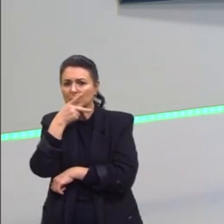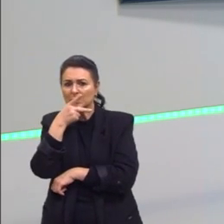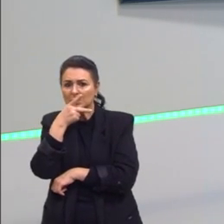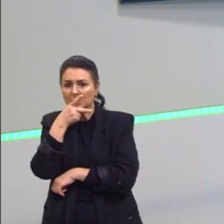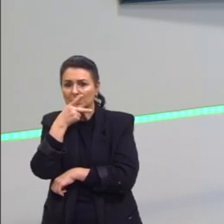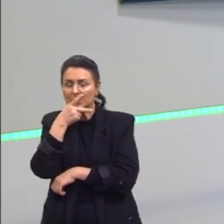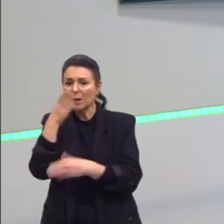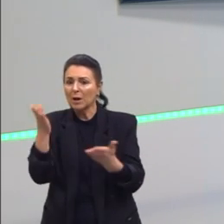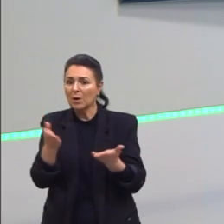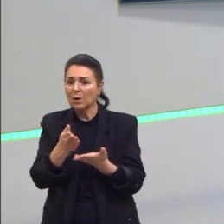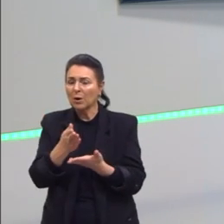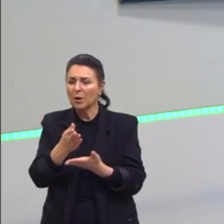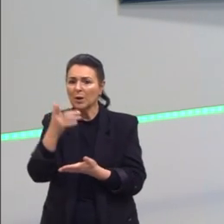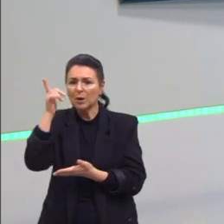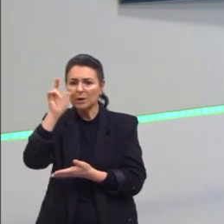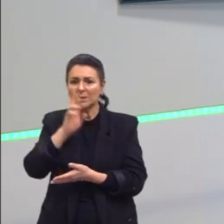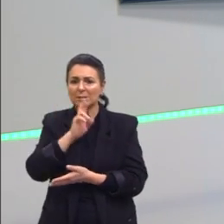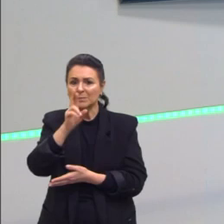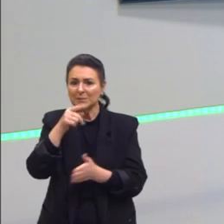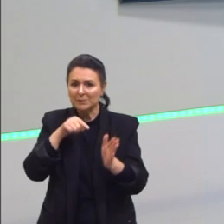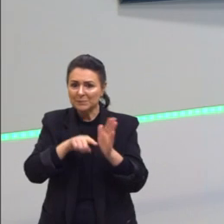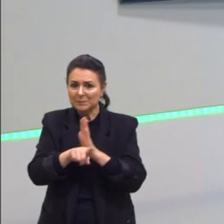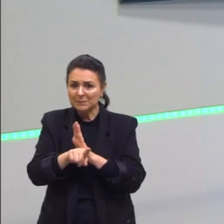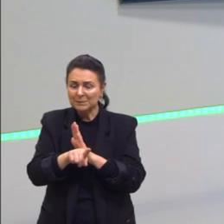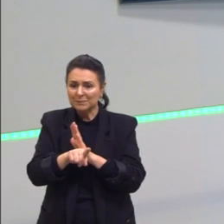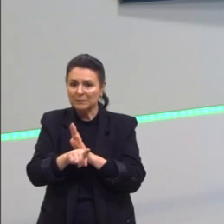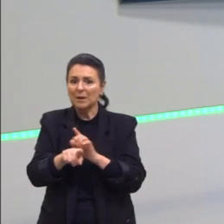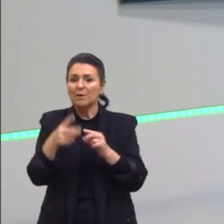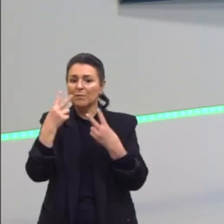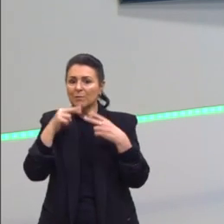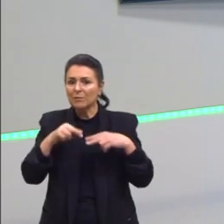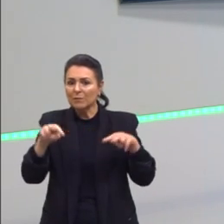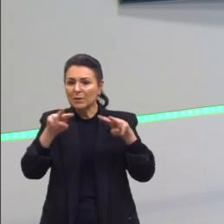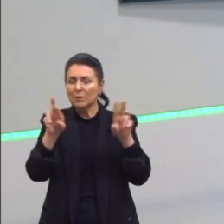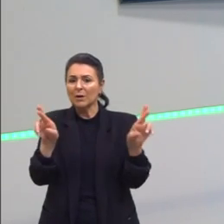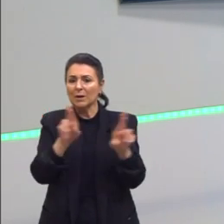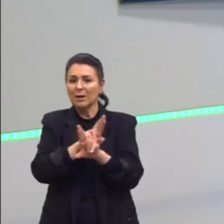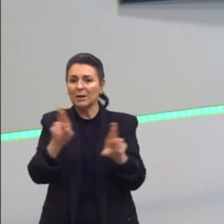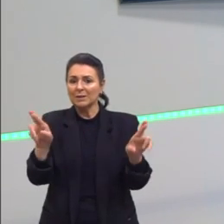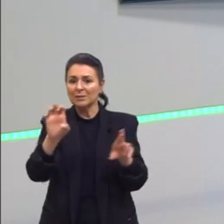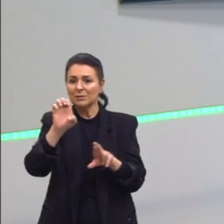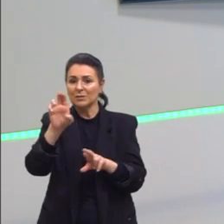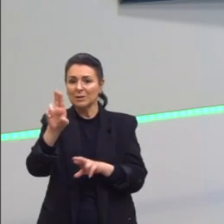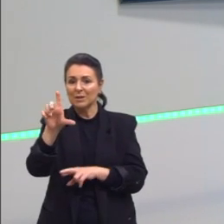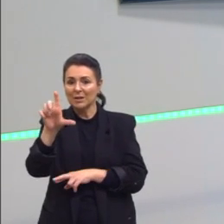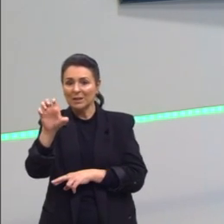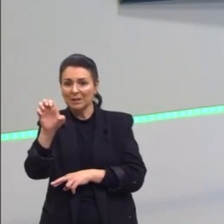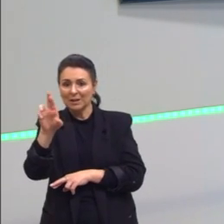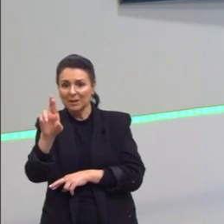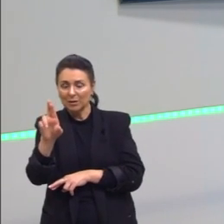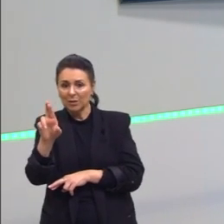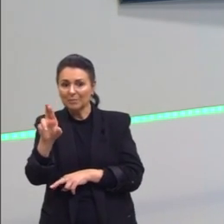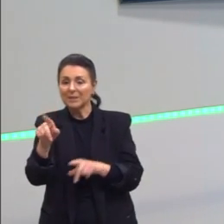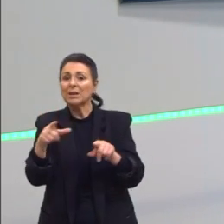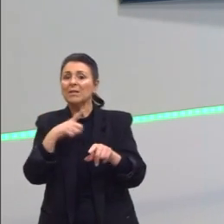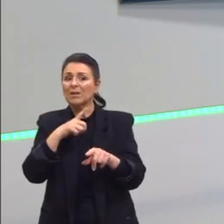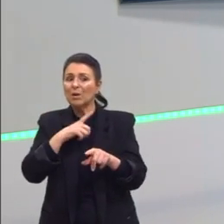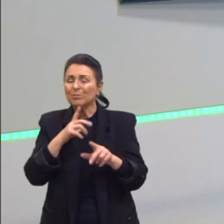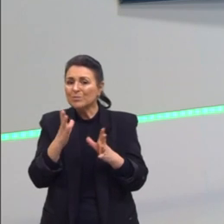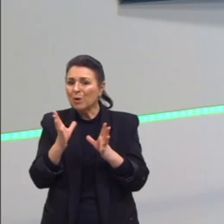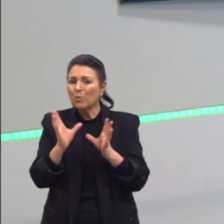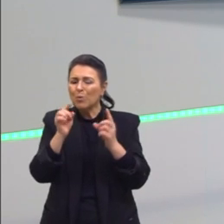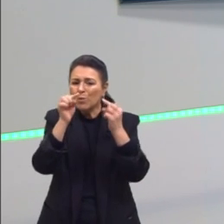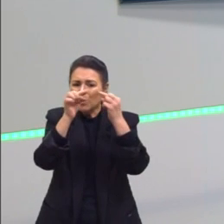conseguem responder a pergunta. Viram também a relação de Euler? E a gente sabe, então, que ela não se encaixa para